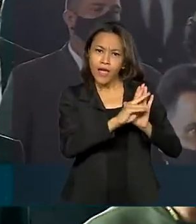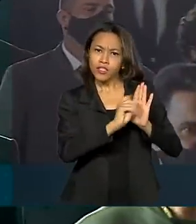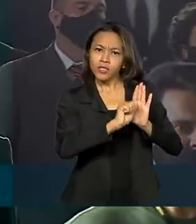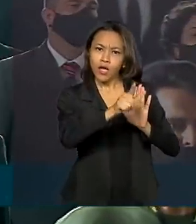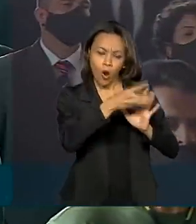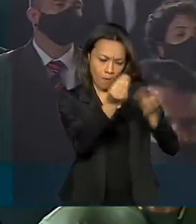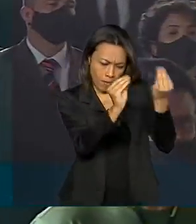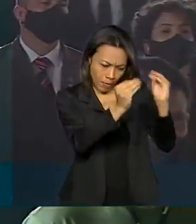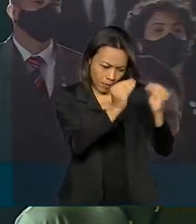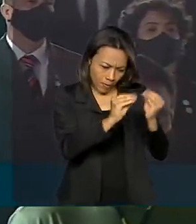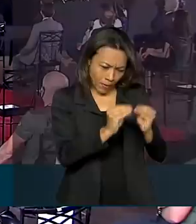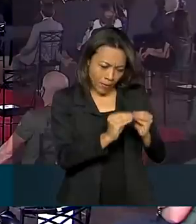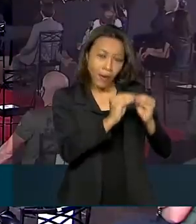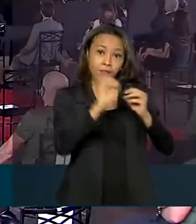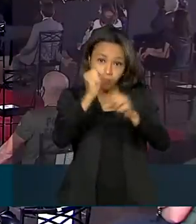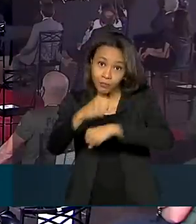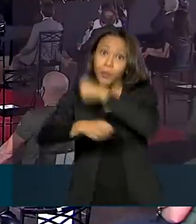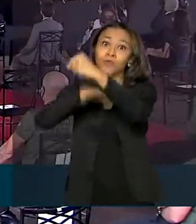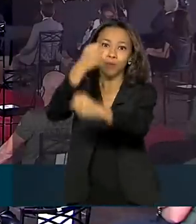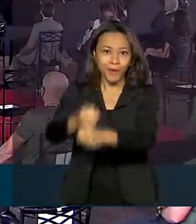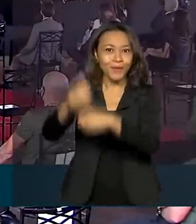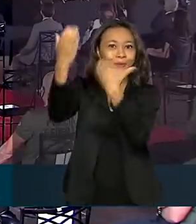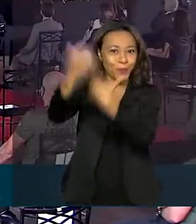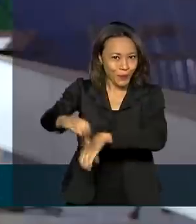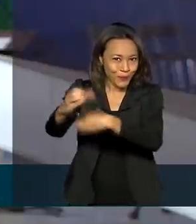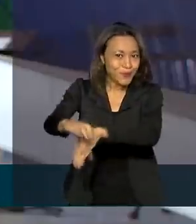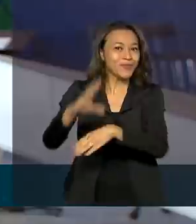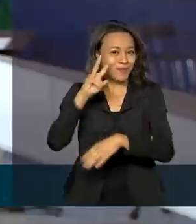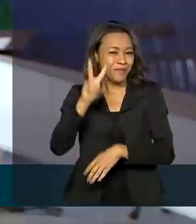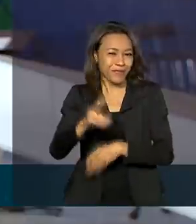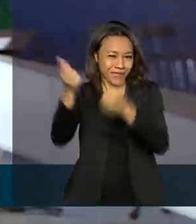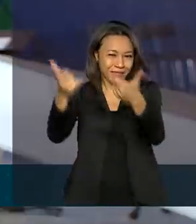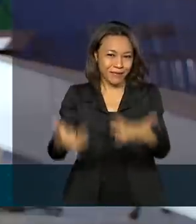concurso público no ano que vem. Vamos ver o que disse o presidente.